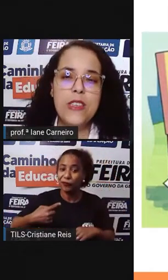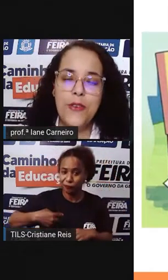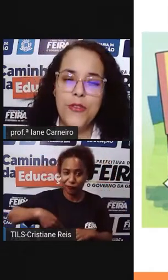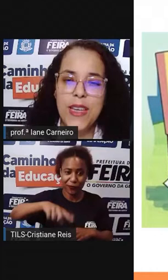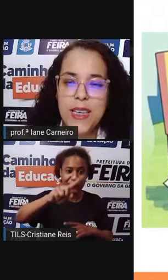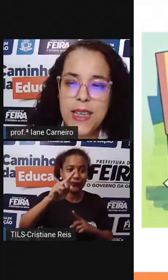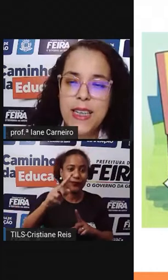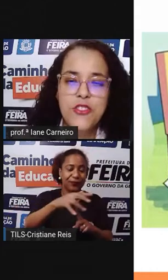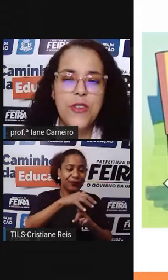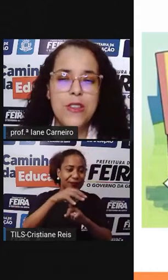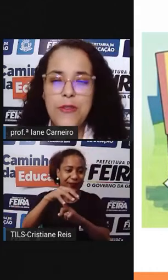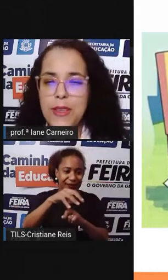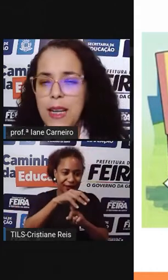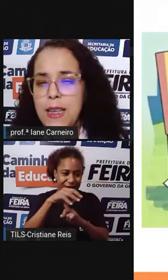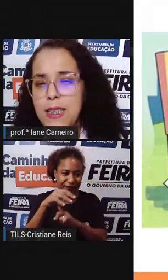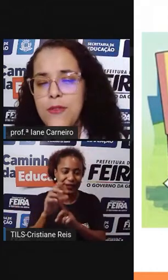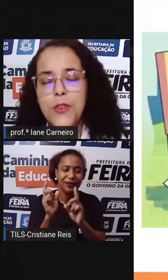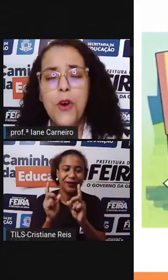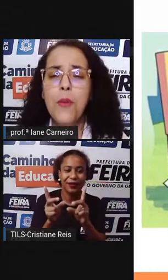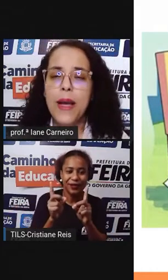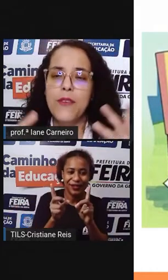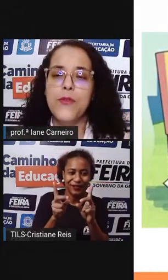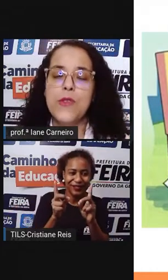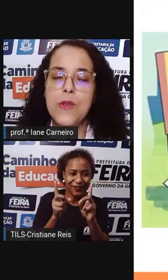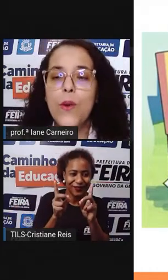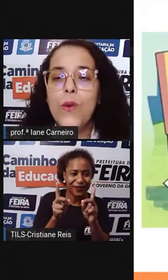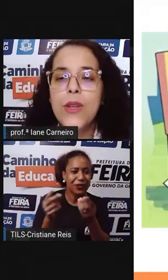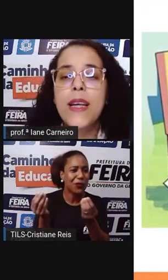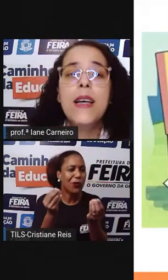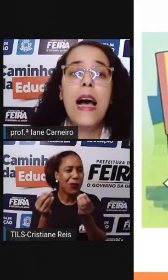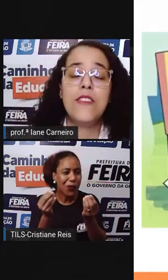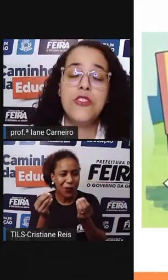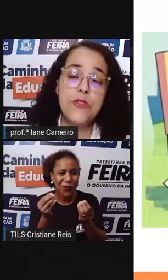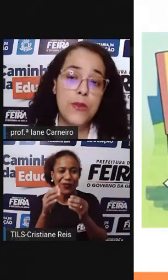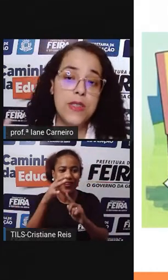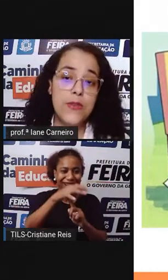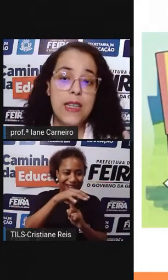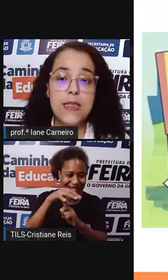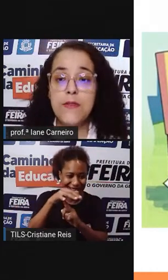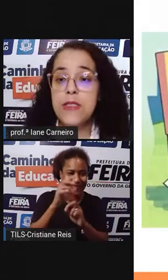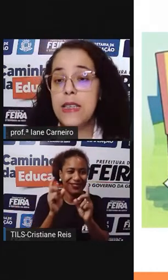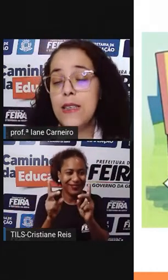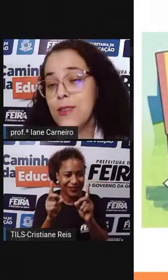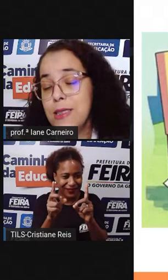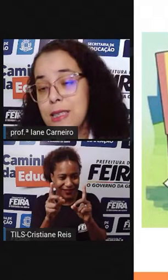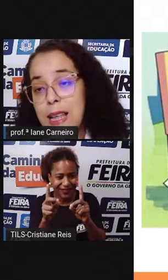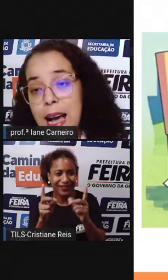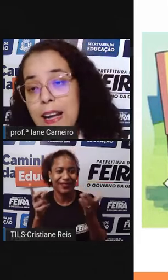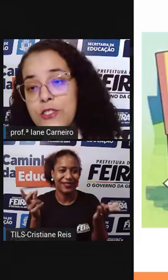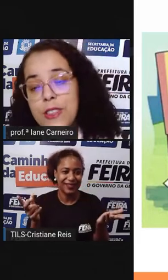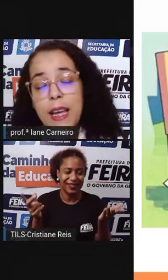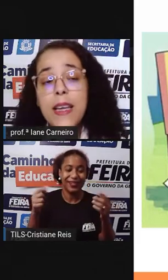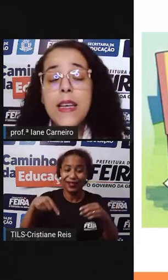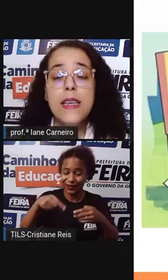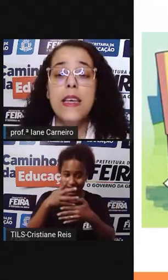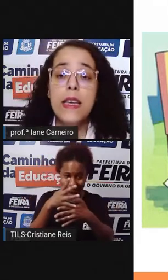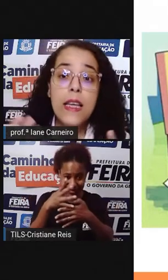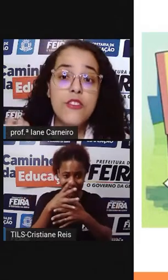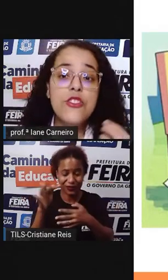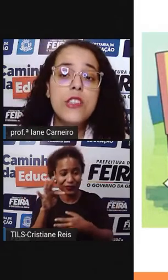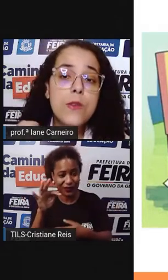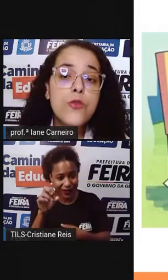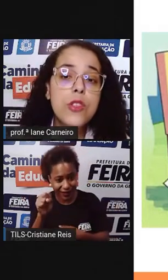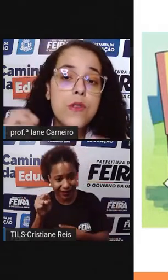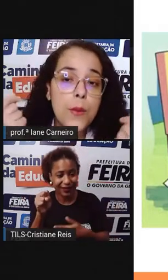discutir A feira A gente falou Da feira livre Como é que funciona A gente falou Das feiras livres Aqui da nossa cidade E